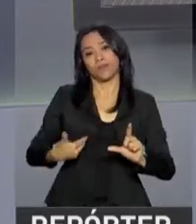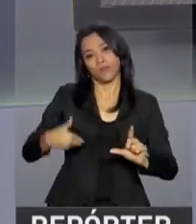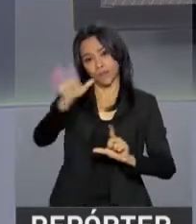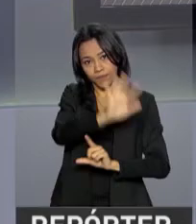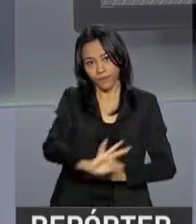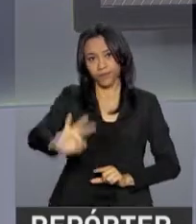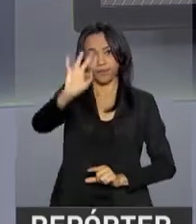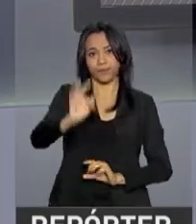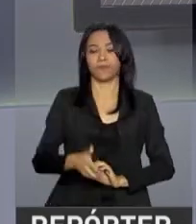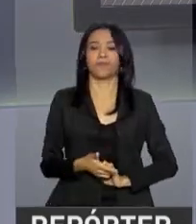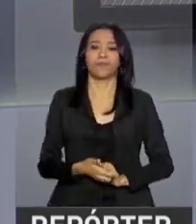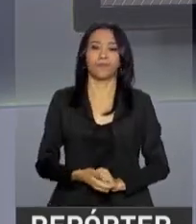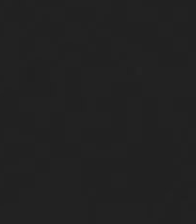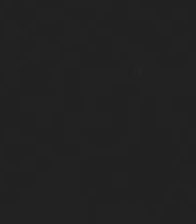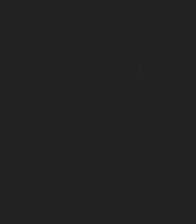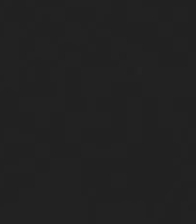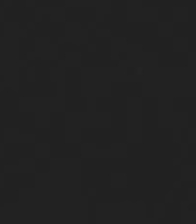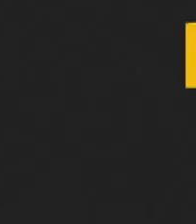TV do Governo Federal.